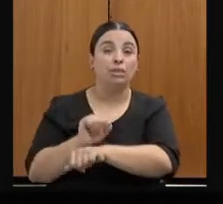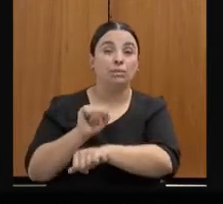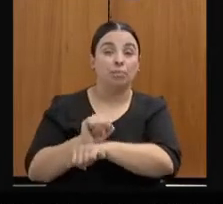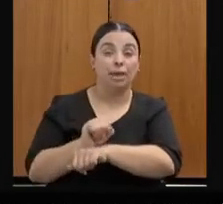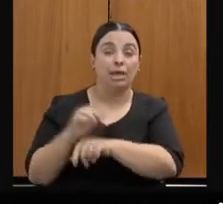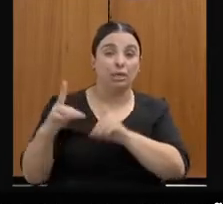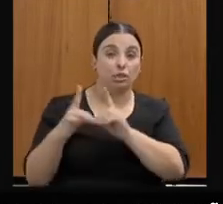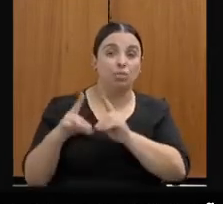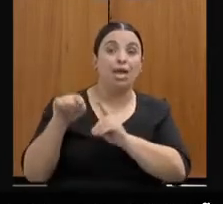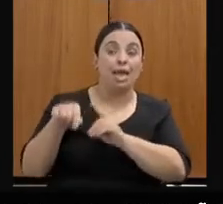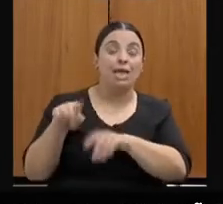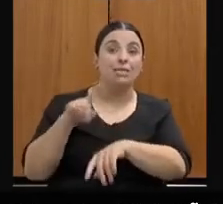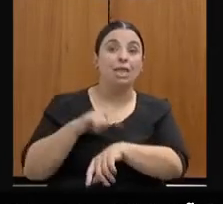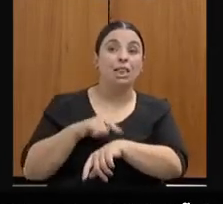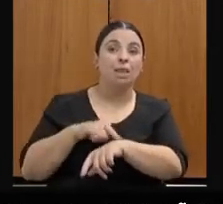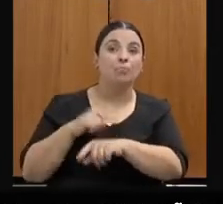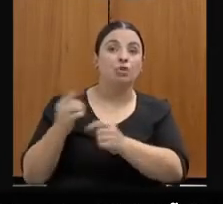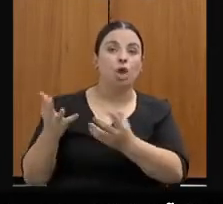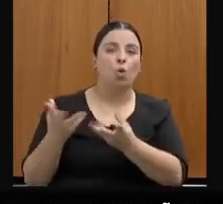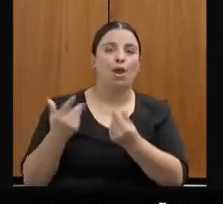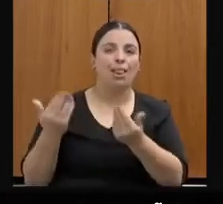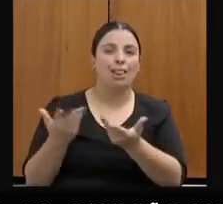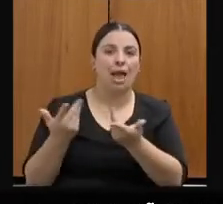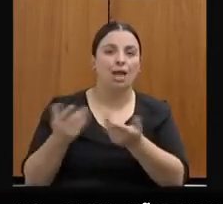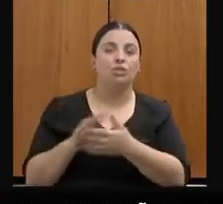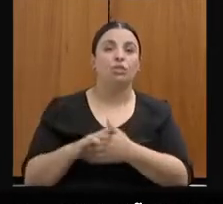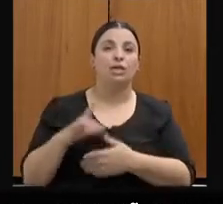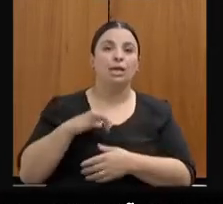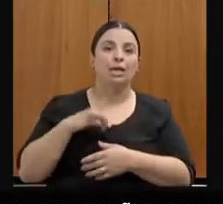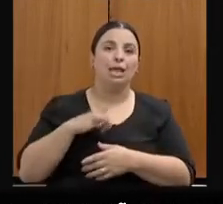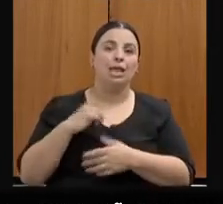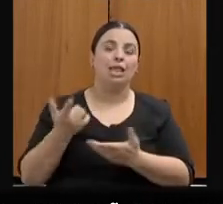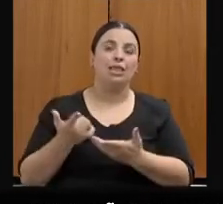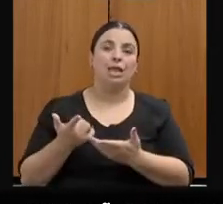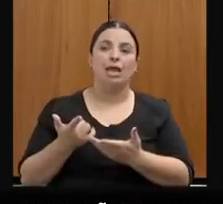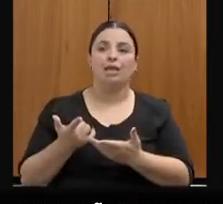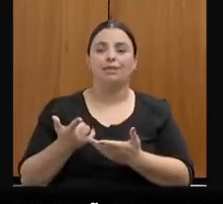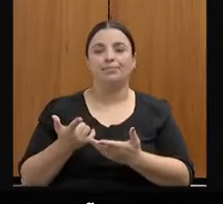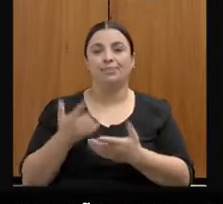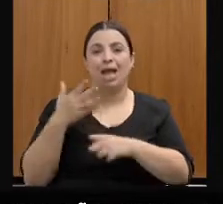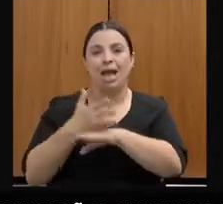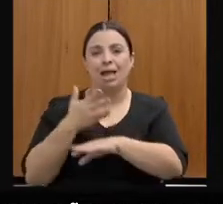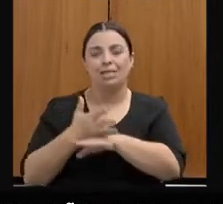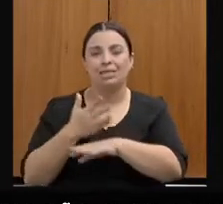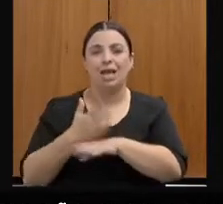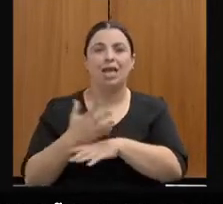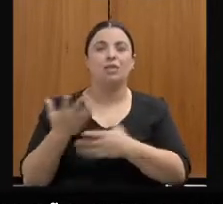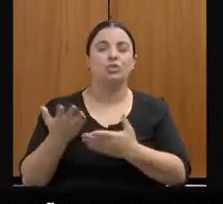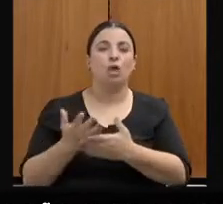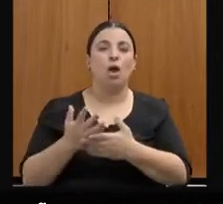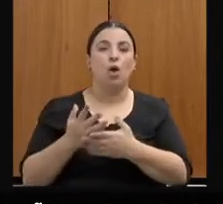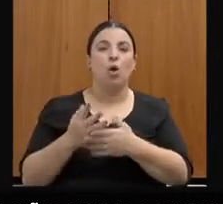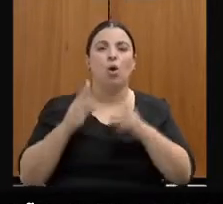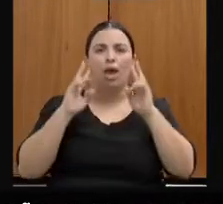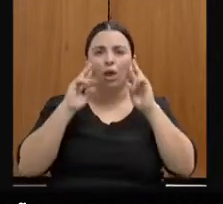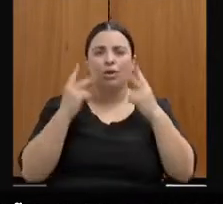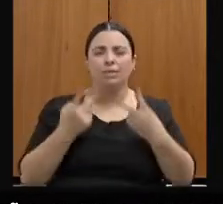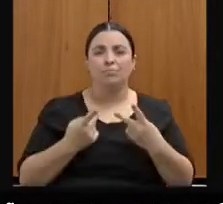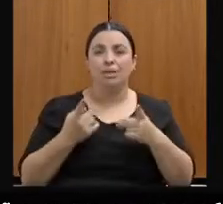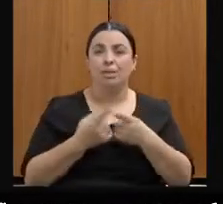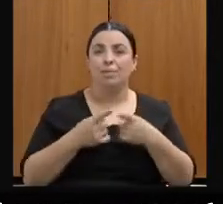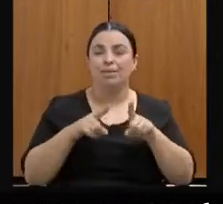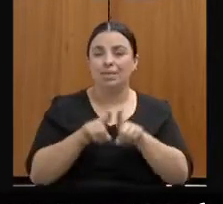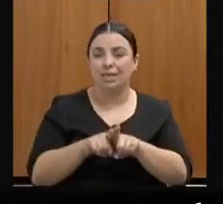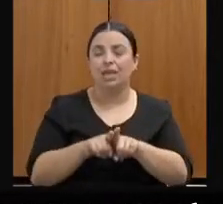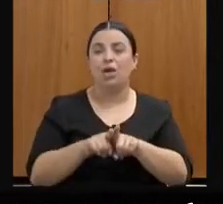qualidade. Então, que ela tenha acesso às trilhas de conhecimento, como eu formei em parcerias com as universidades, para que ela possa fazer